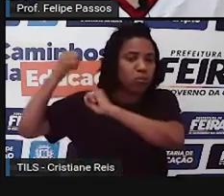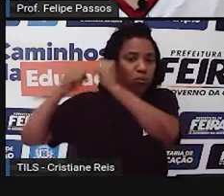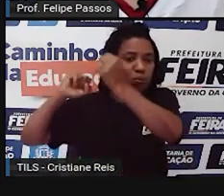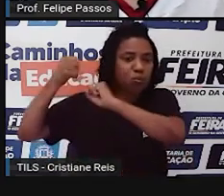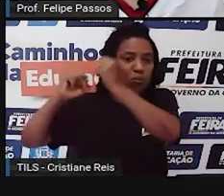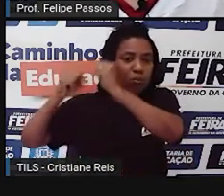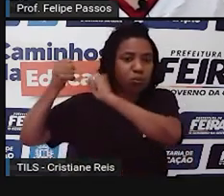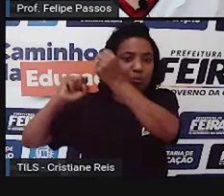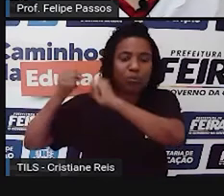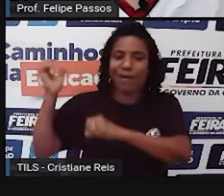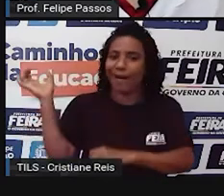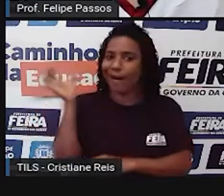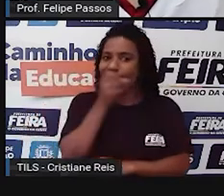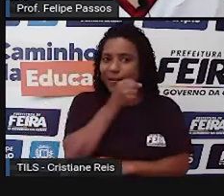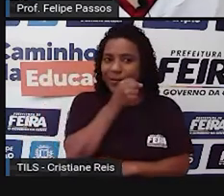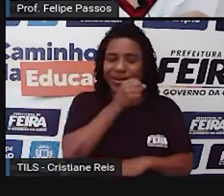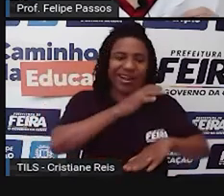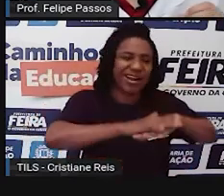manufaturada.